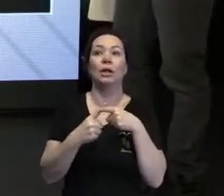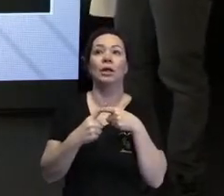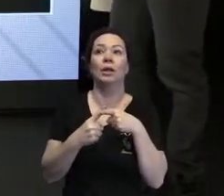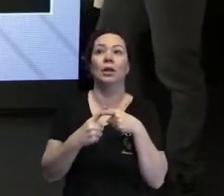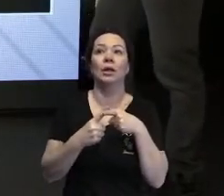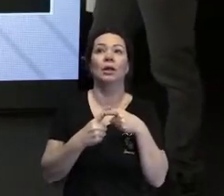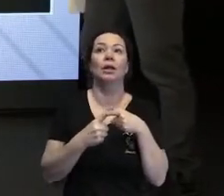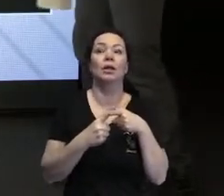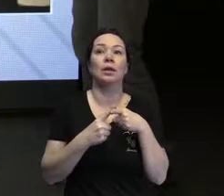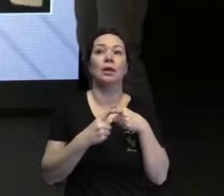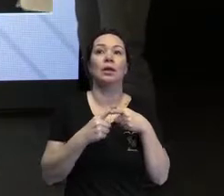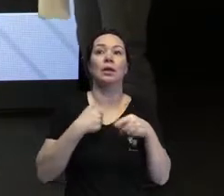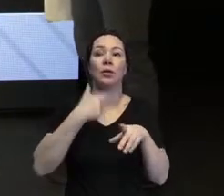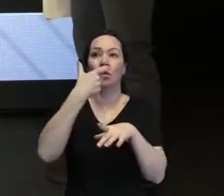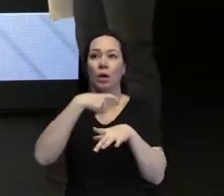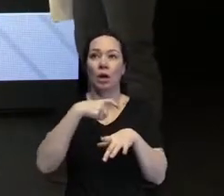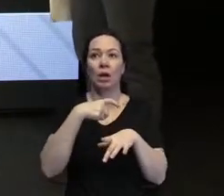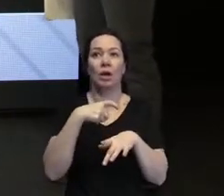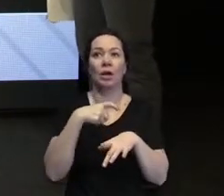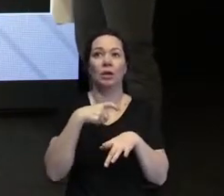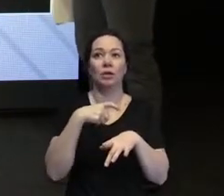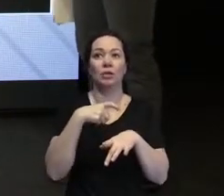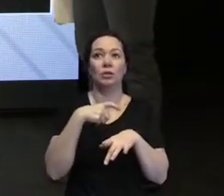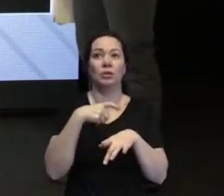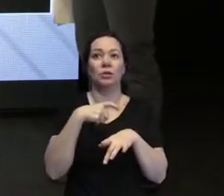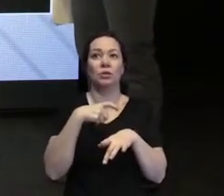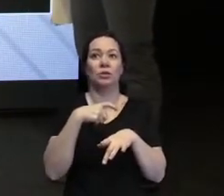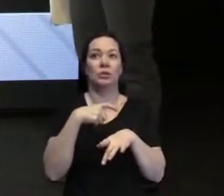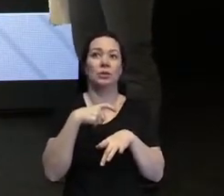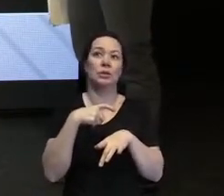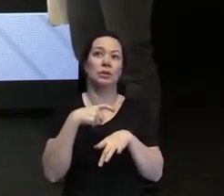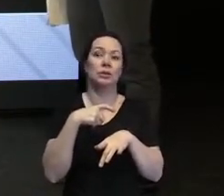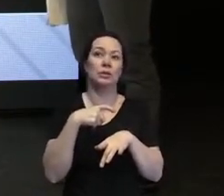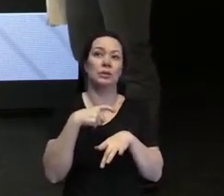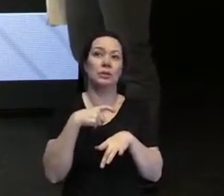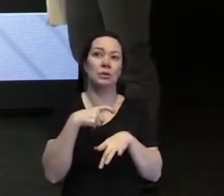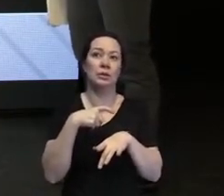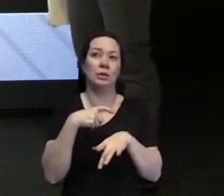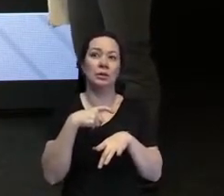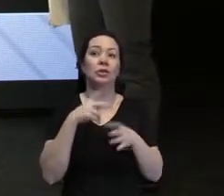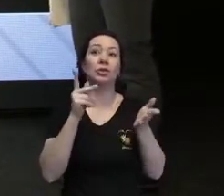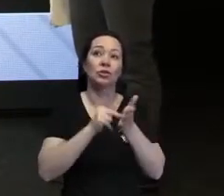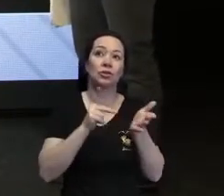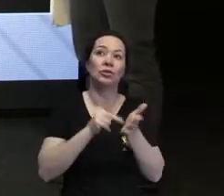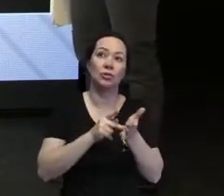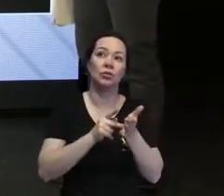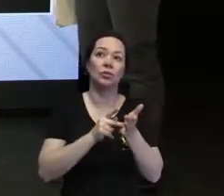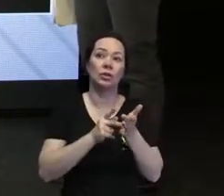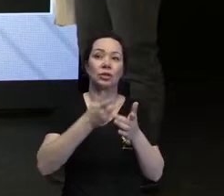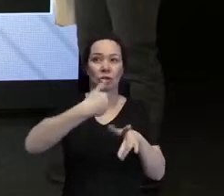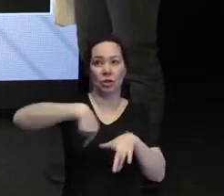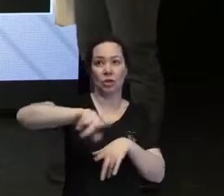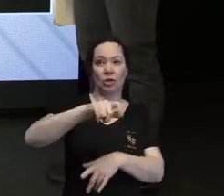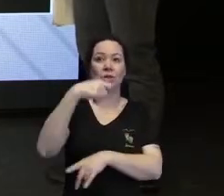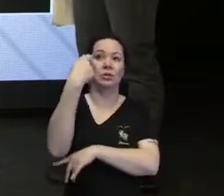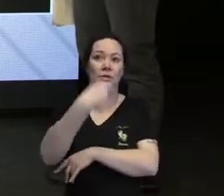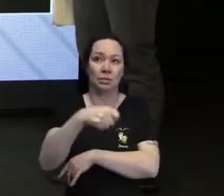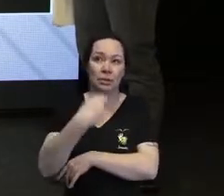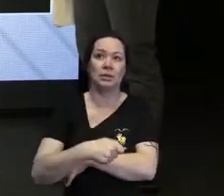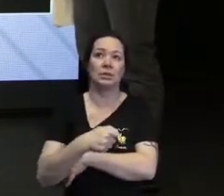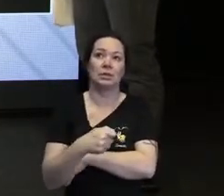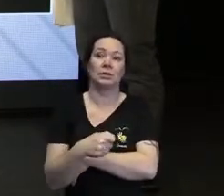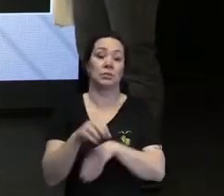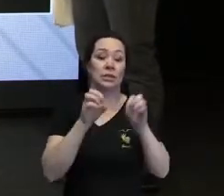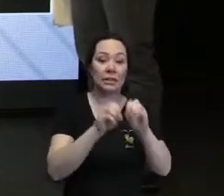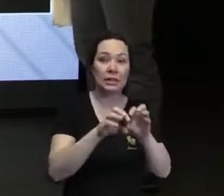Pode falar, Catarina. Eu acho que... Eu acho que, efetivamente, nós temos que educar as